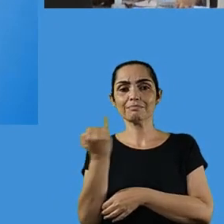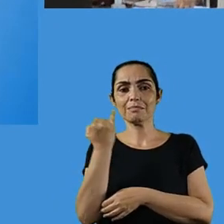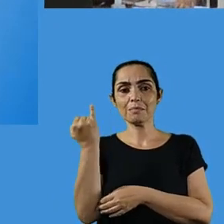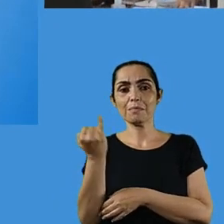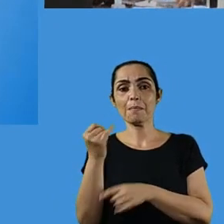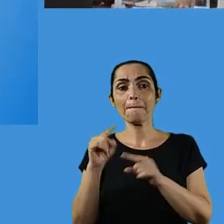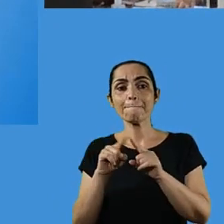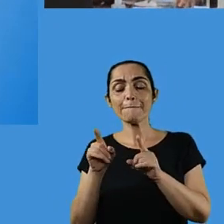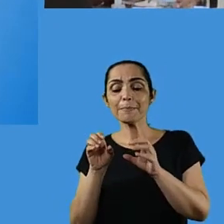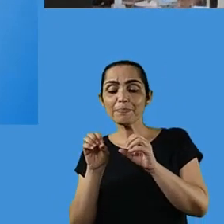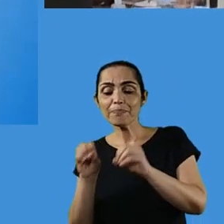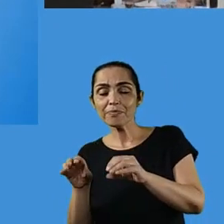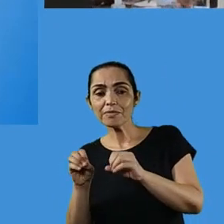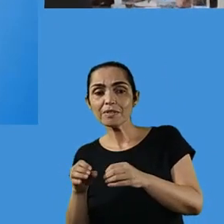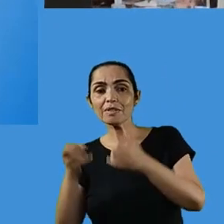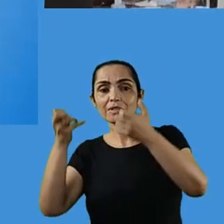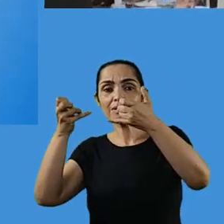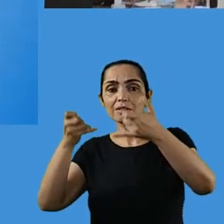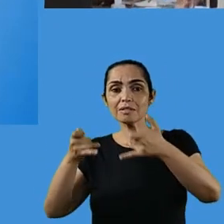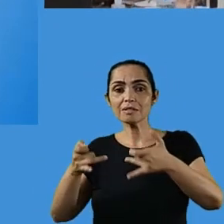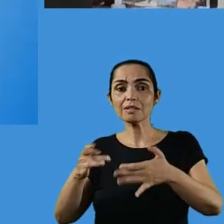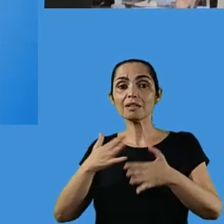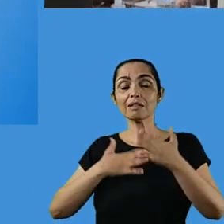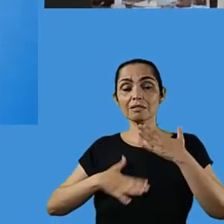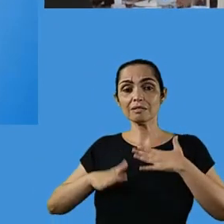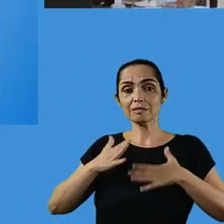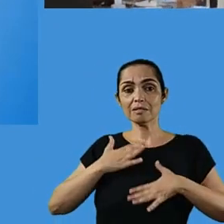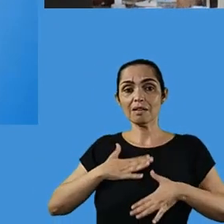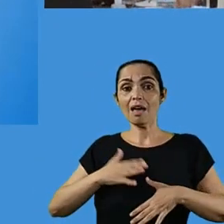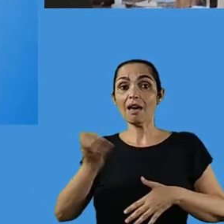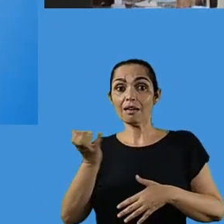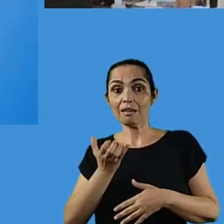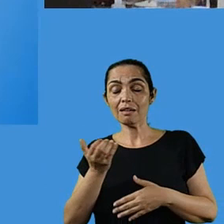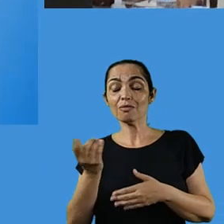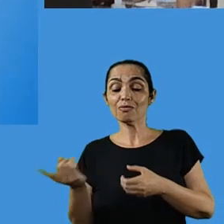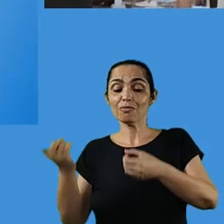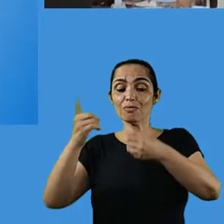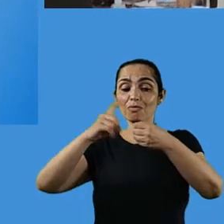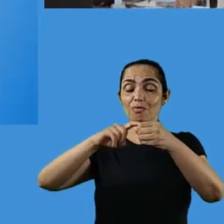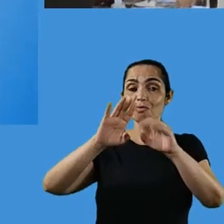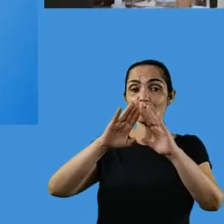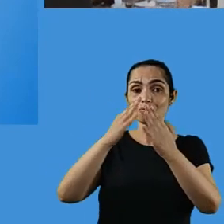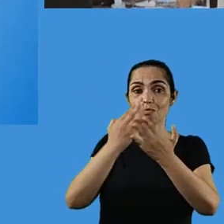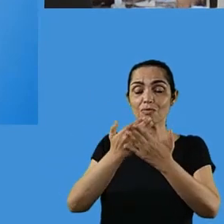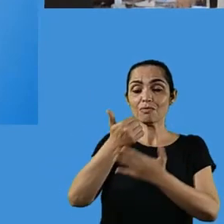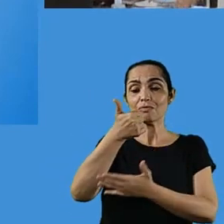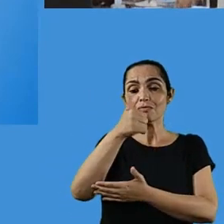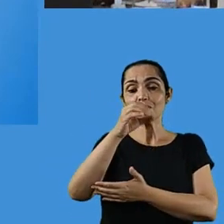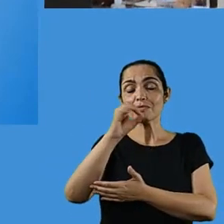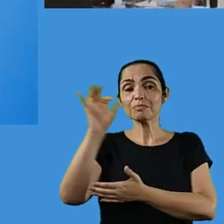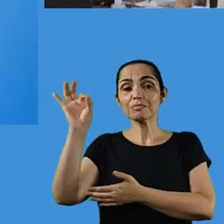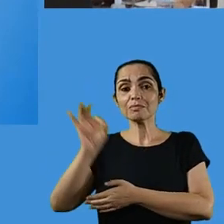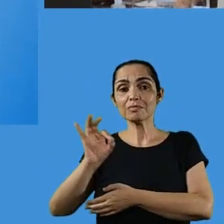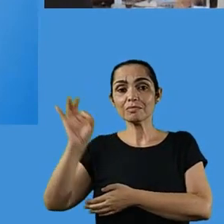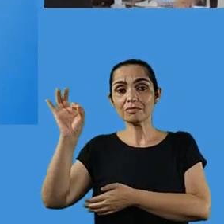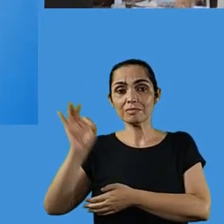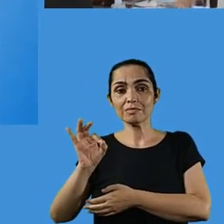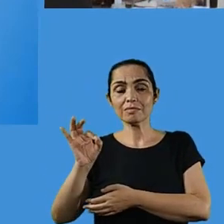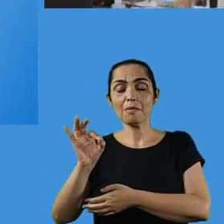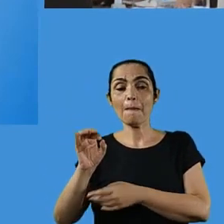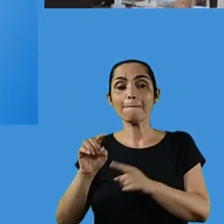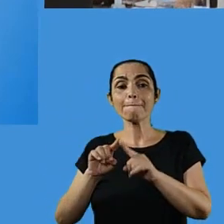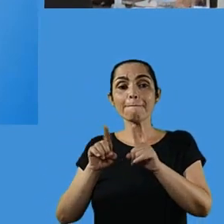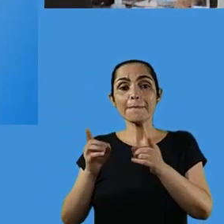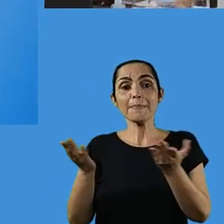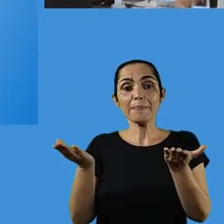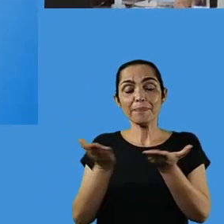isso que todos nós queríamos. Nós queríamos voltar 100%, todo mundo 100%, todo mundo cargar horário normal. Mas é o que é possível. E nós não podemos mais